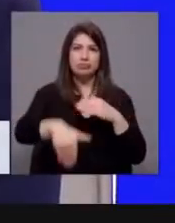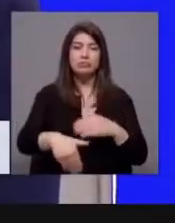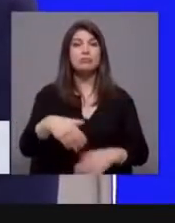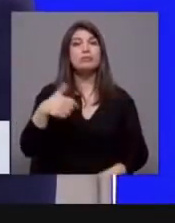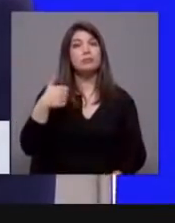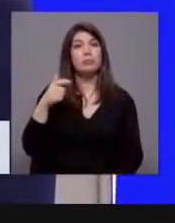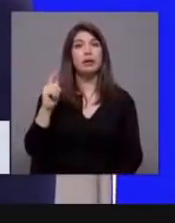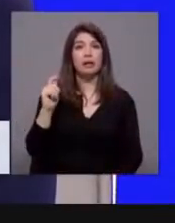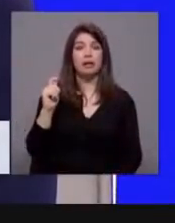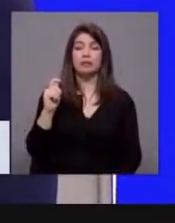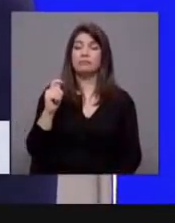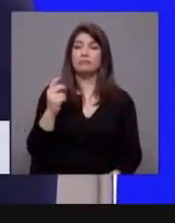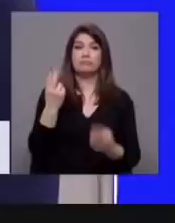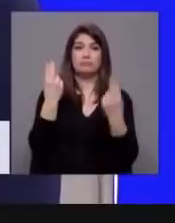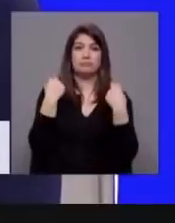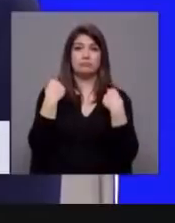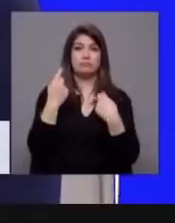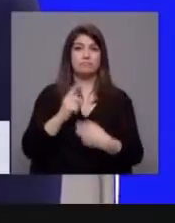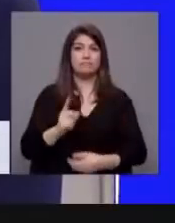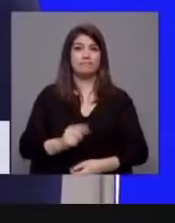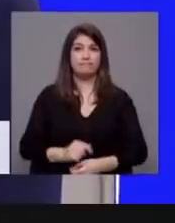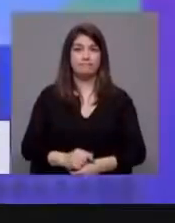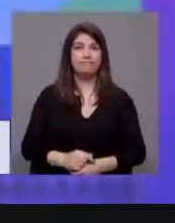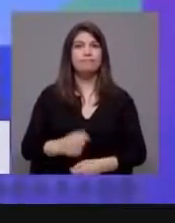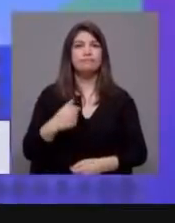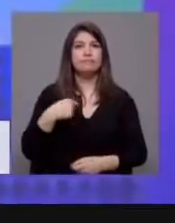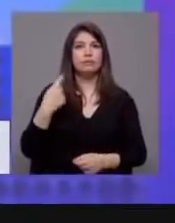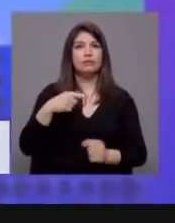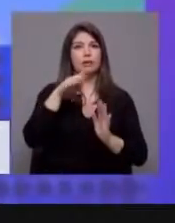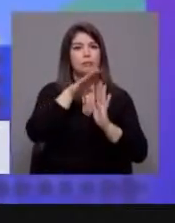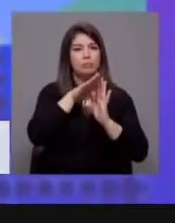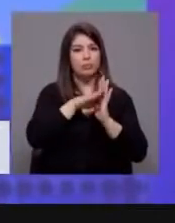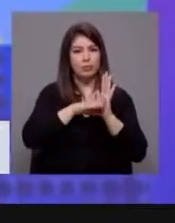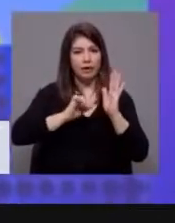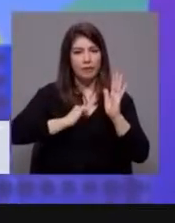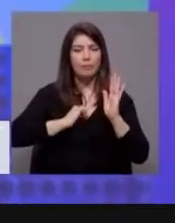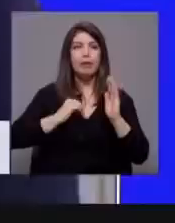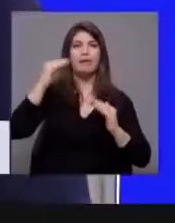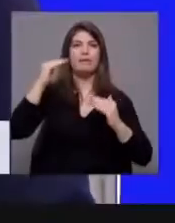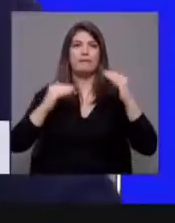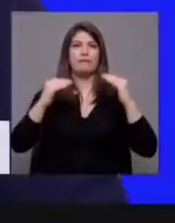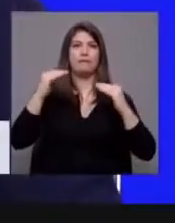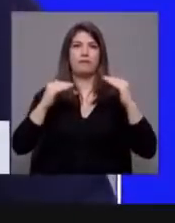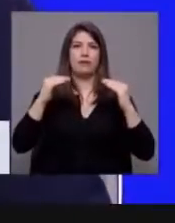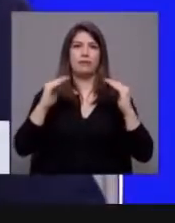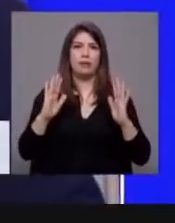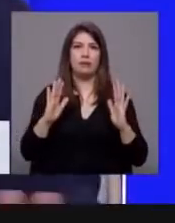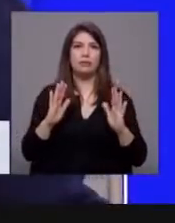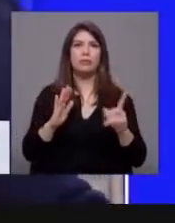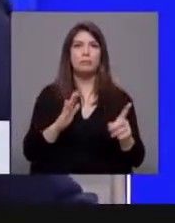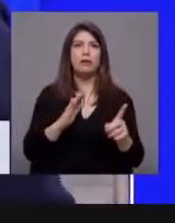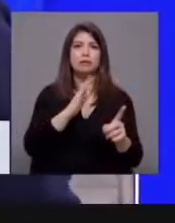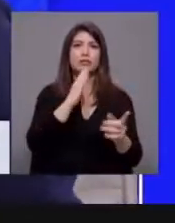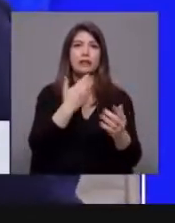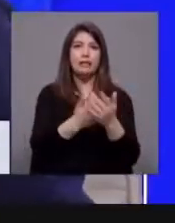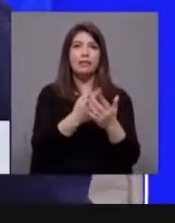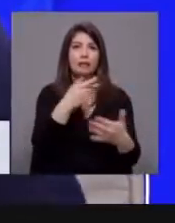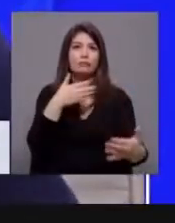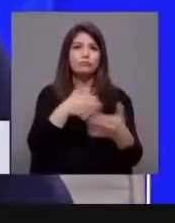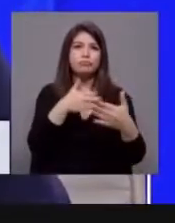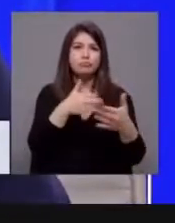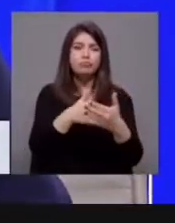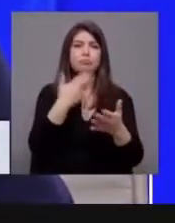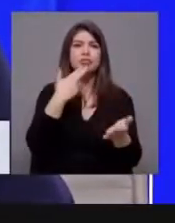não se resigna a isso e tem um programa faseado, equilibrado e pagável. Mas devo dizer que está a criar um obstáculo que não existe.